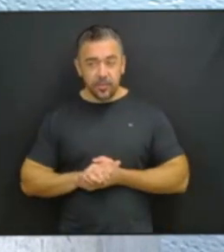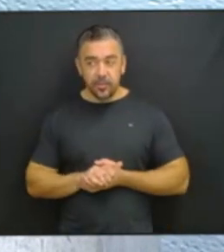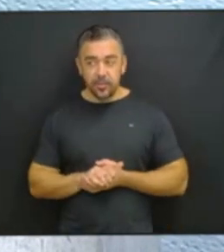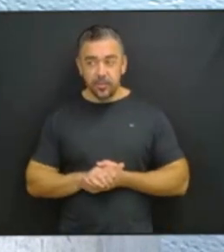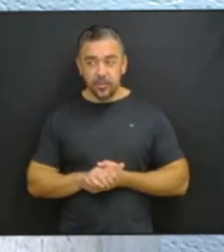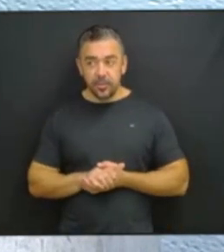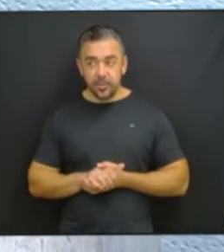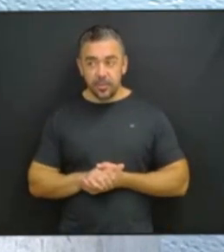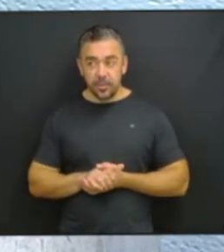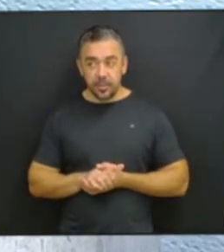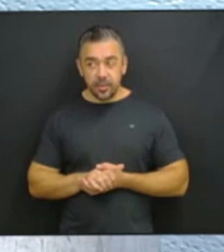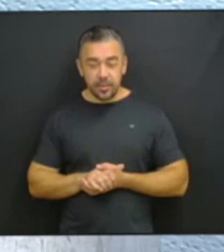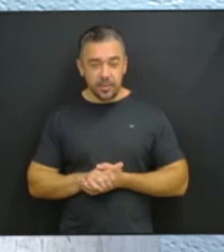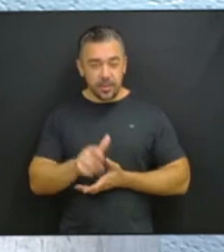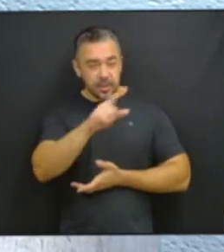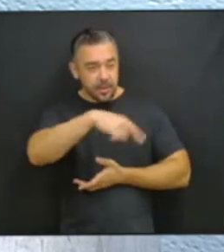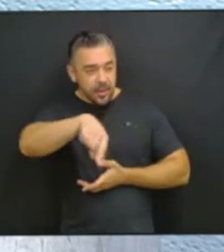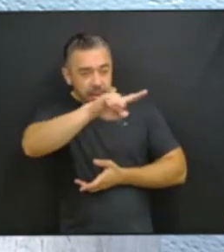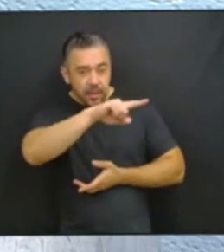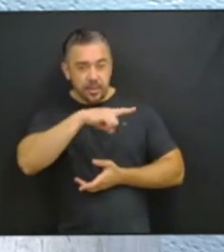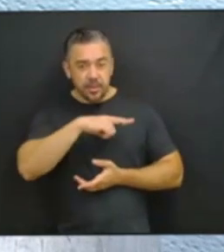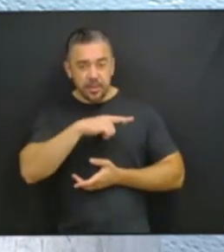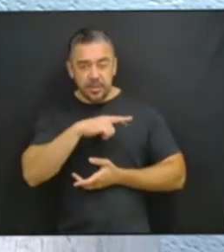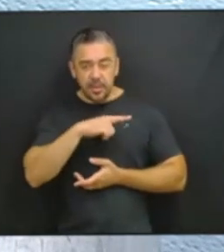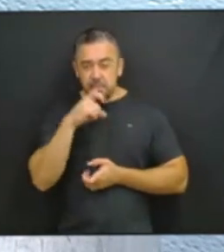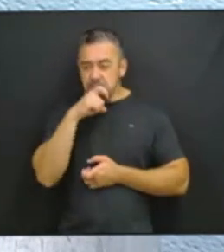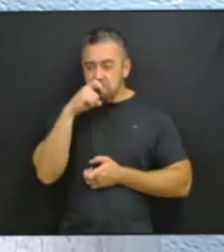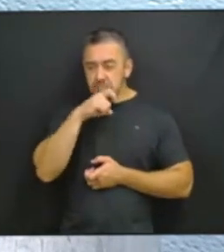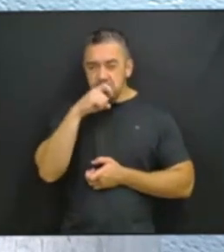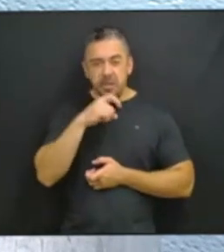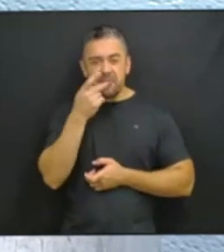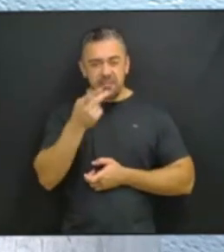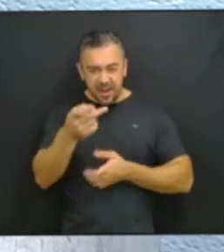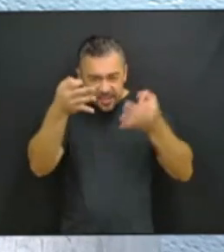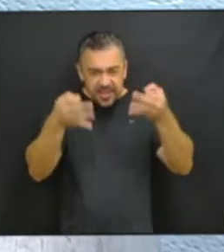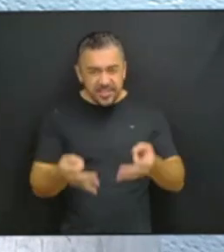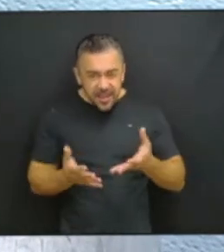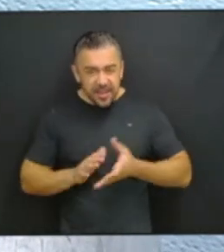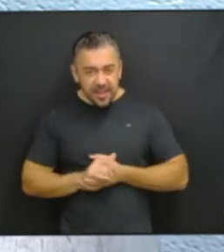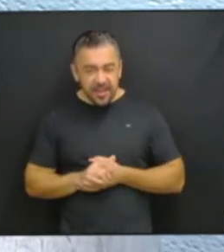E os passadores de pano vêm aqui dizer que isso está certo?